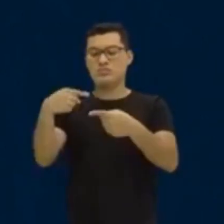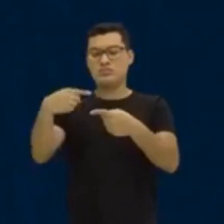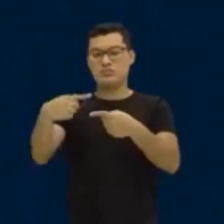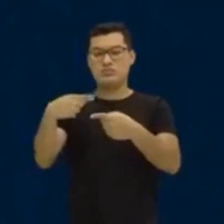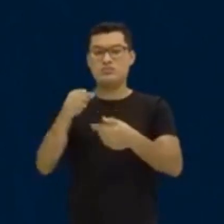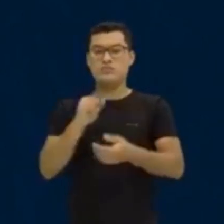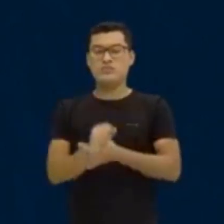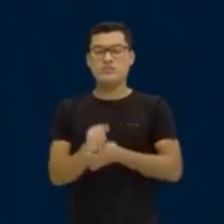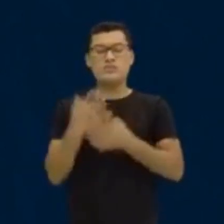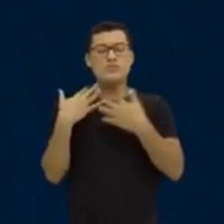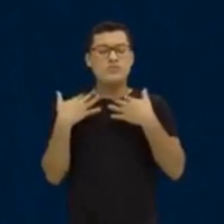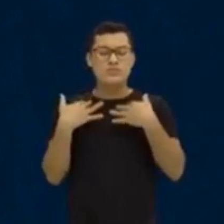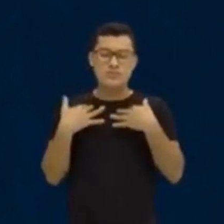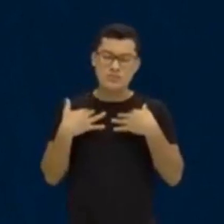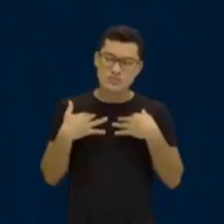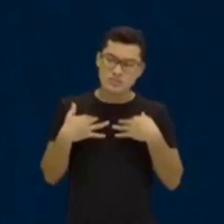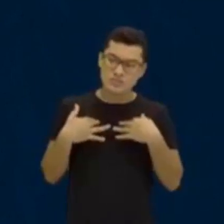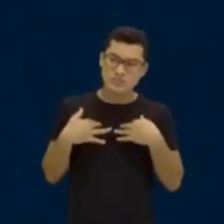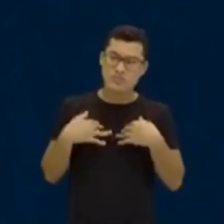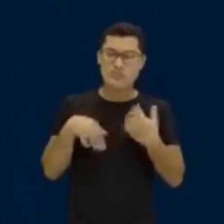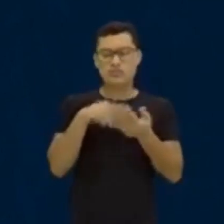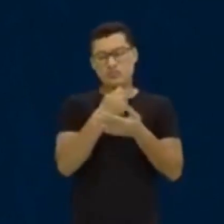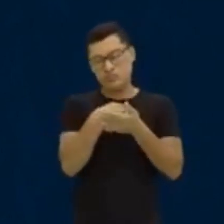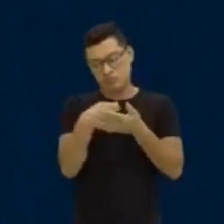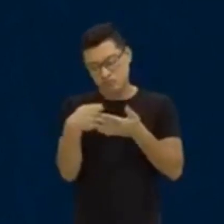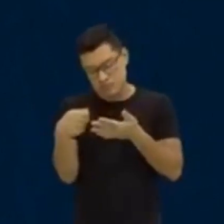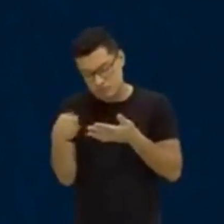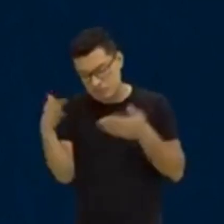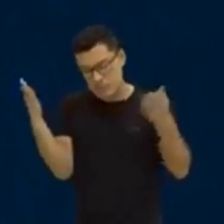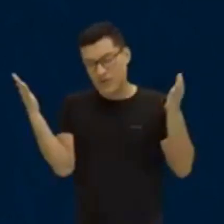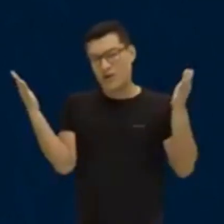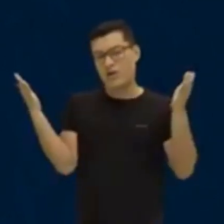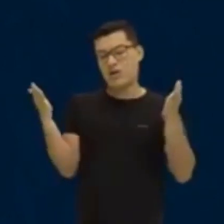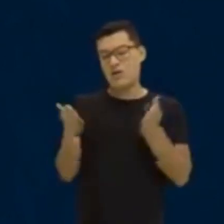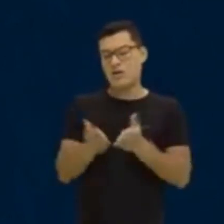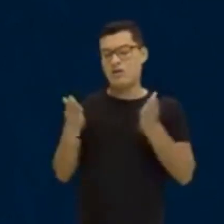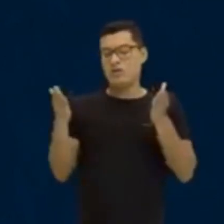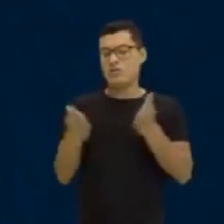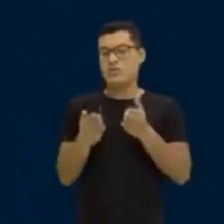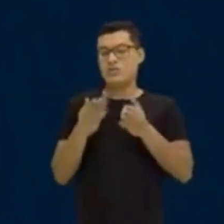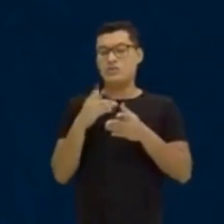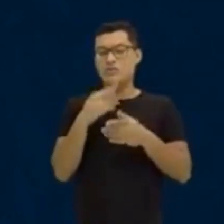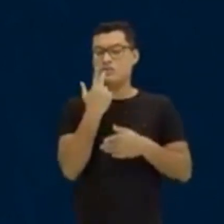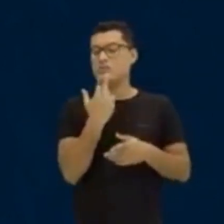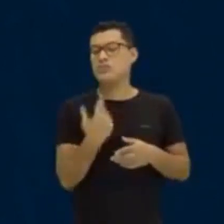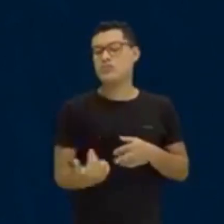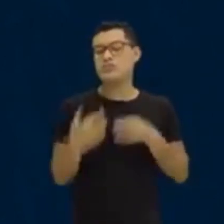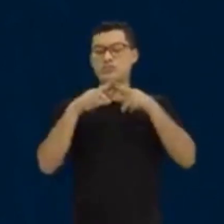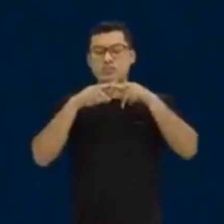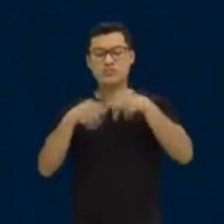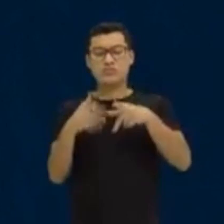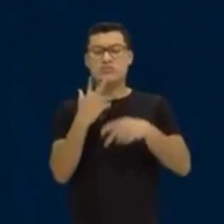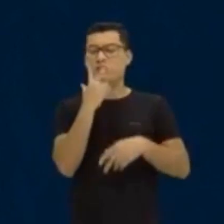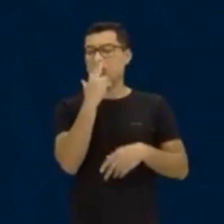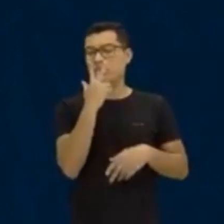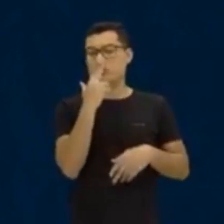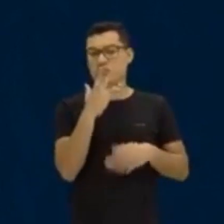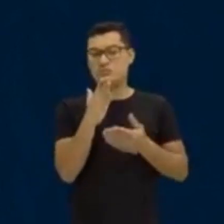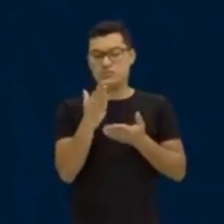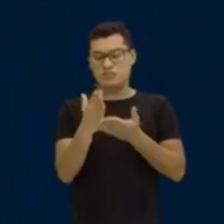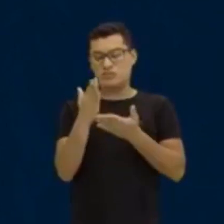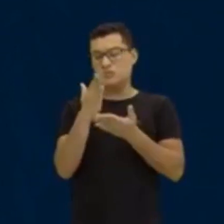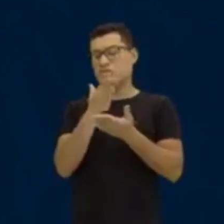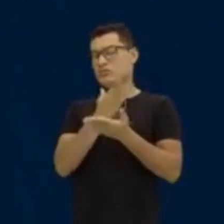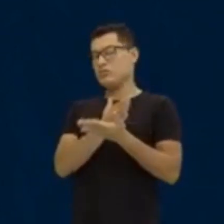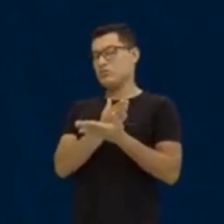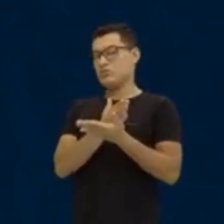mais devagar para ti. Vou escrever agora, vou colocar até de outra cor, o número que aparece antes da